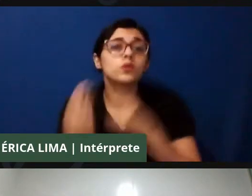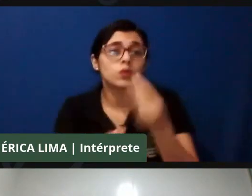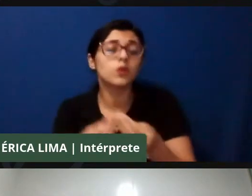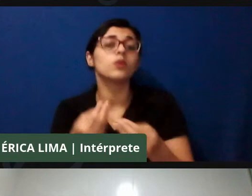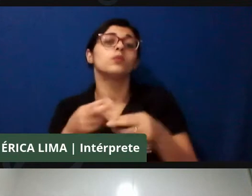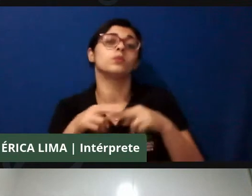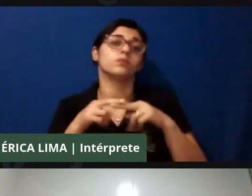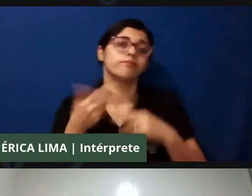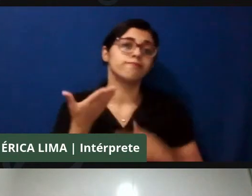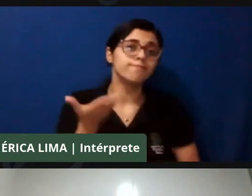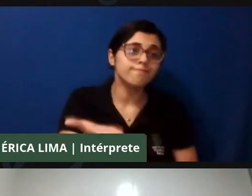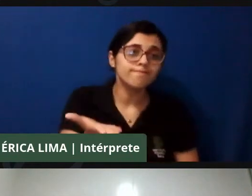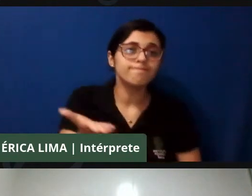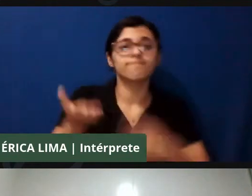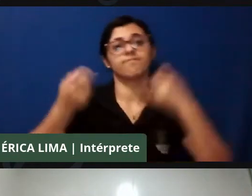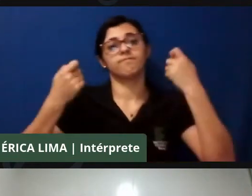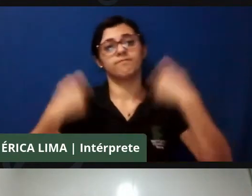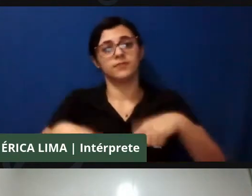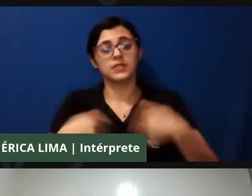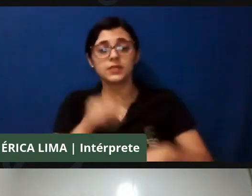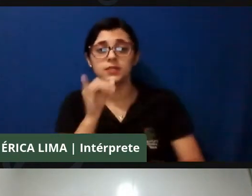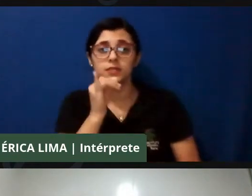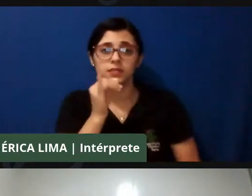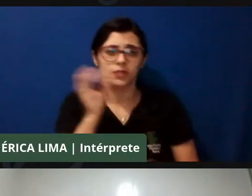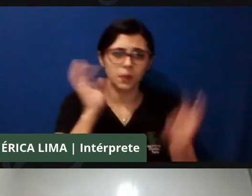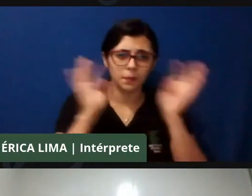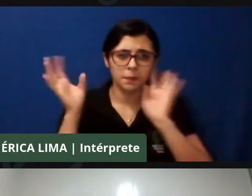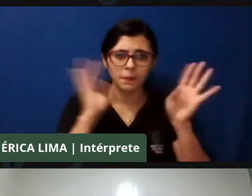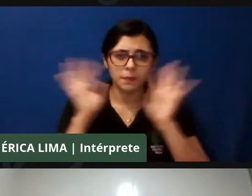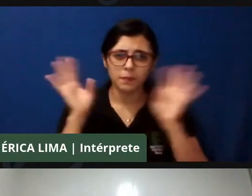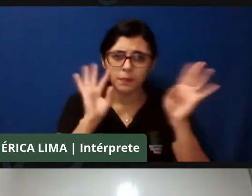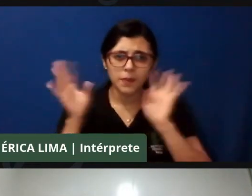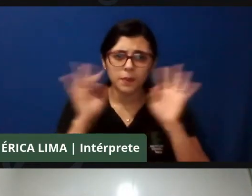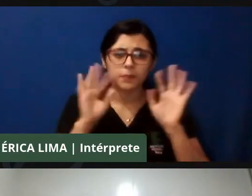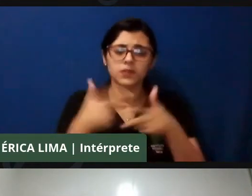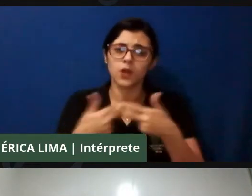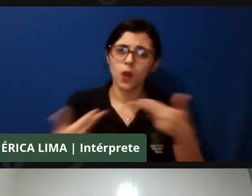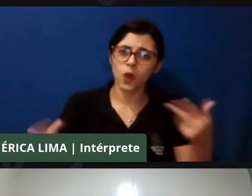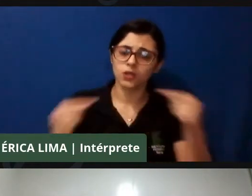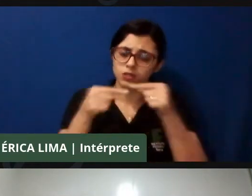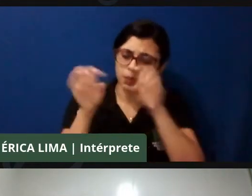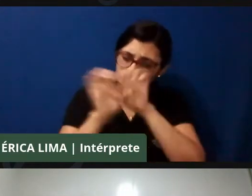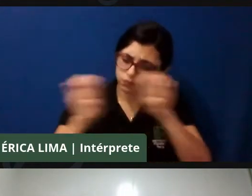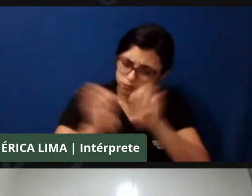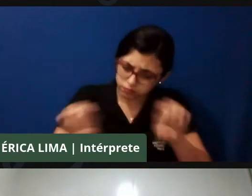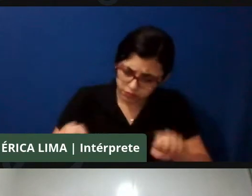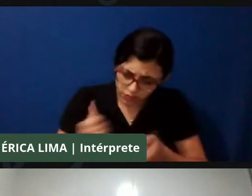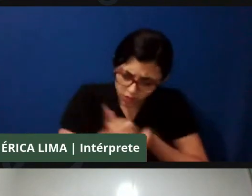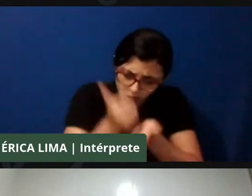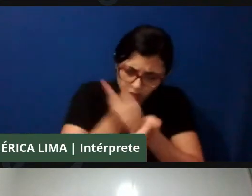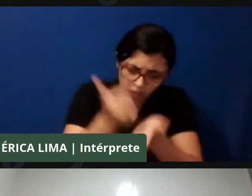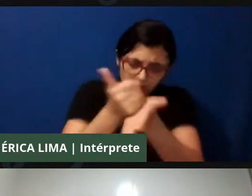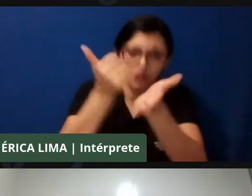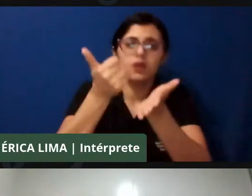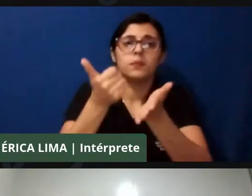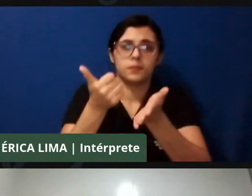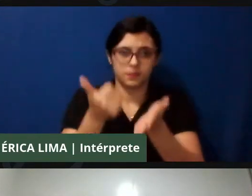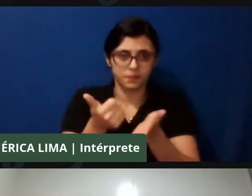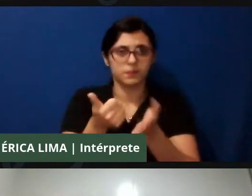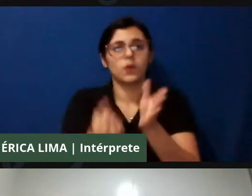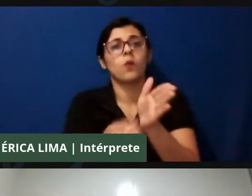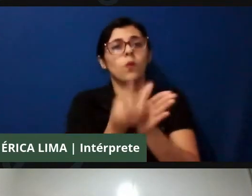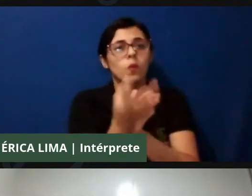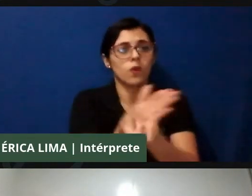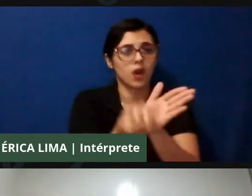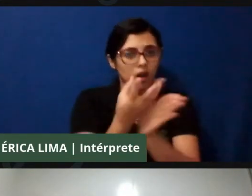quando, é, para pensar algo estruturante no sentido de beneficiar o agronegócio, em